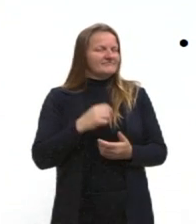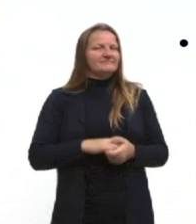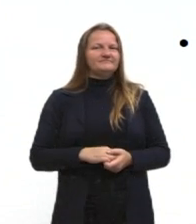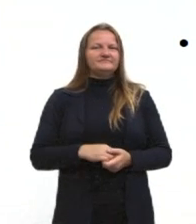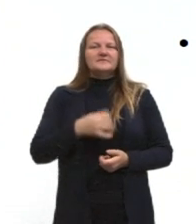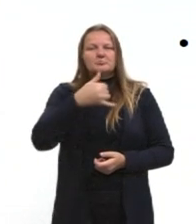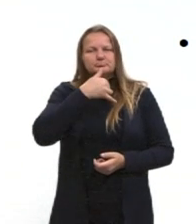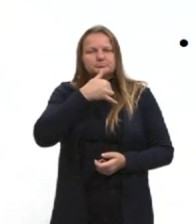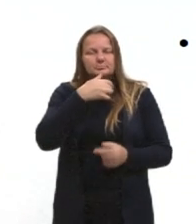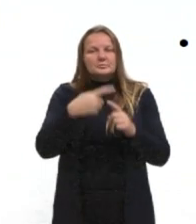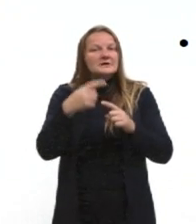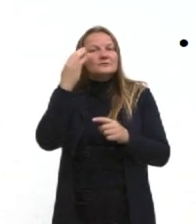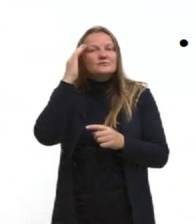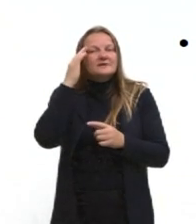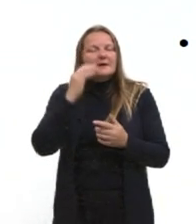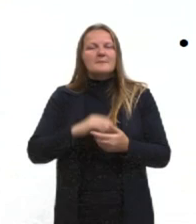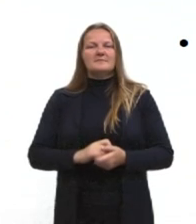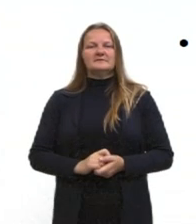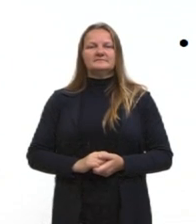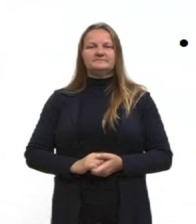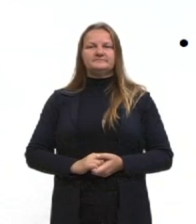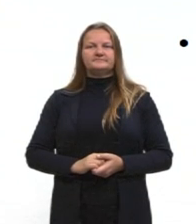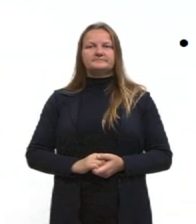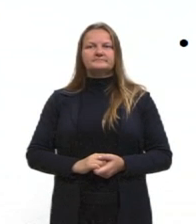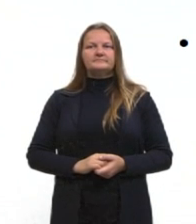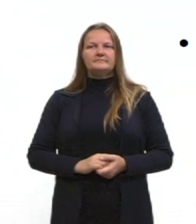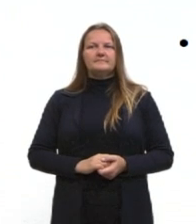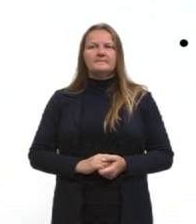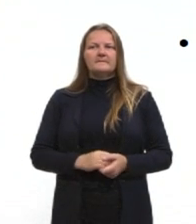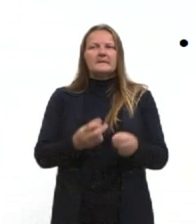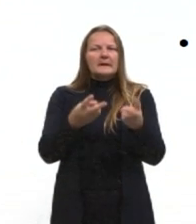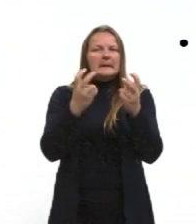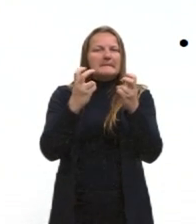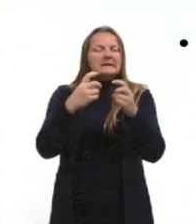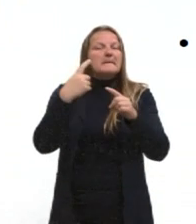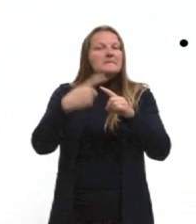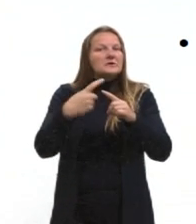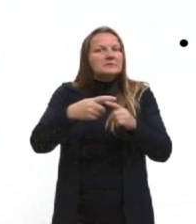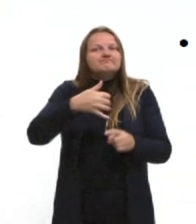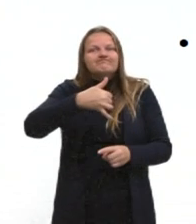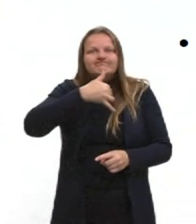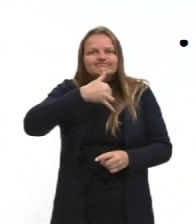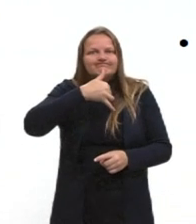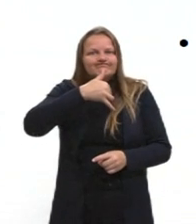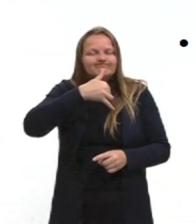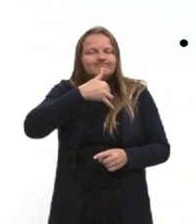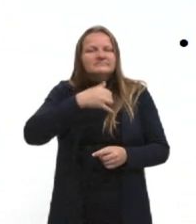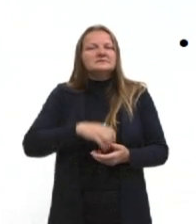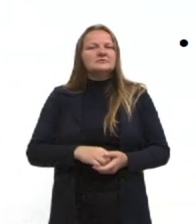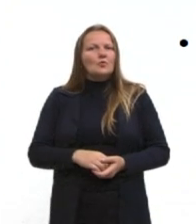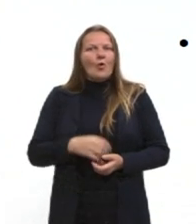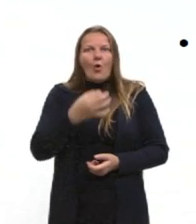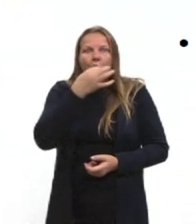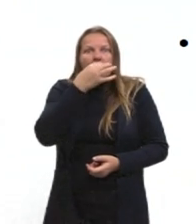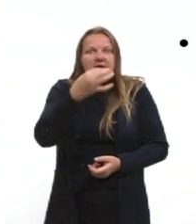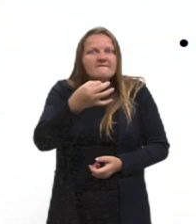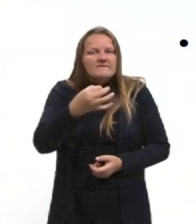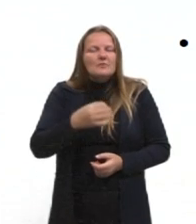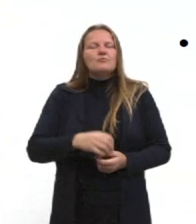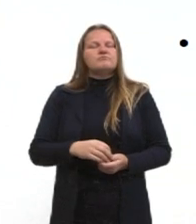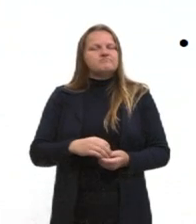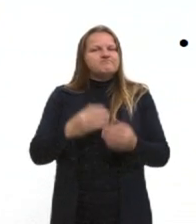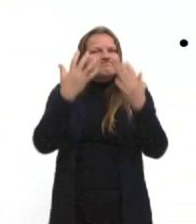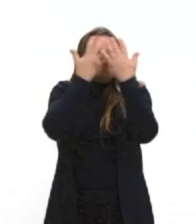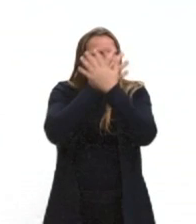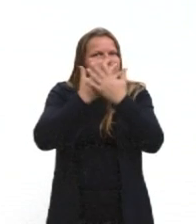triste também, infelizmente. A gente vai mostrar por que esse foi um período muito nefasto, muito sombrio da